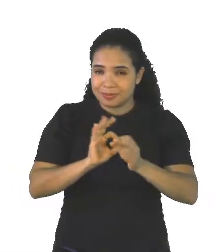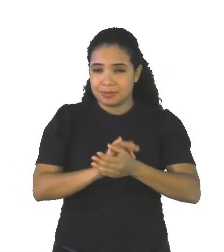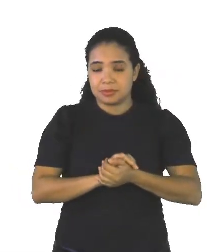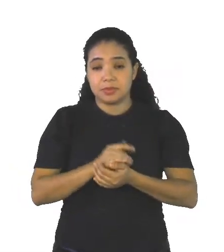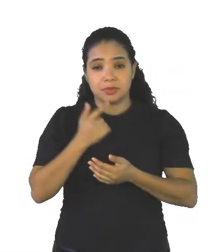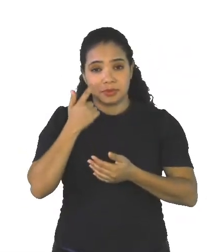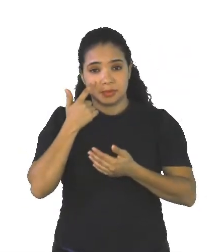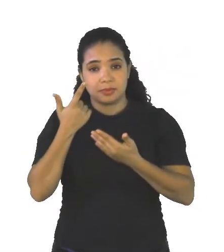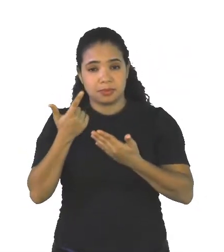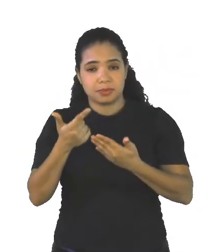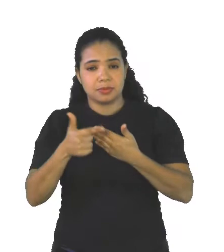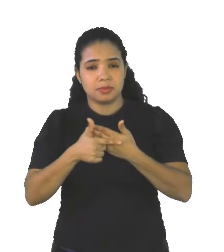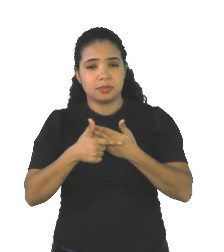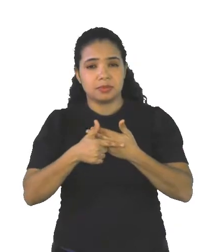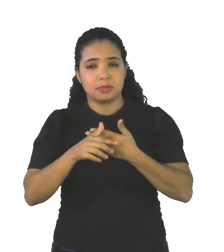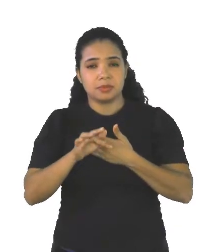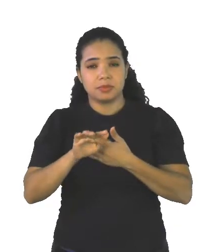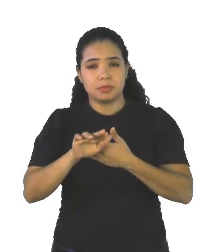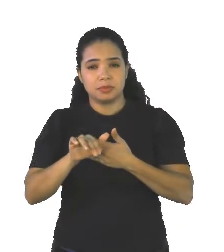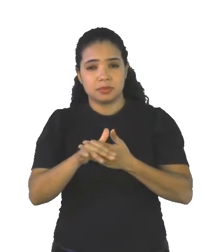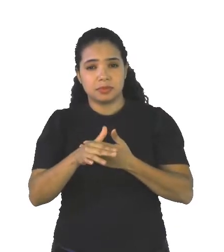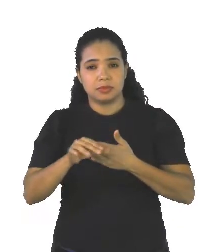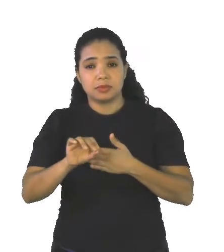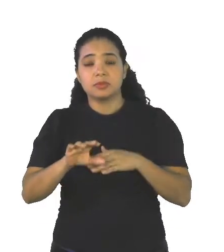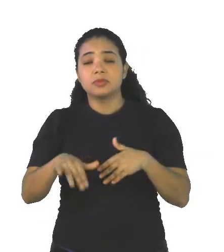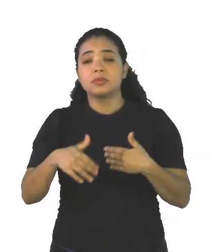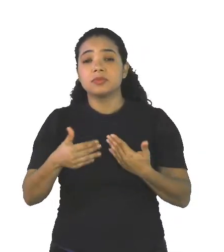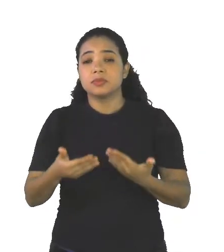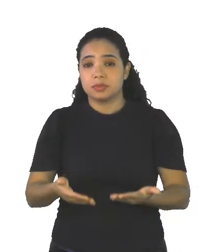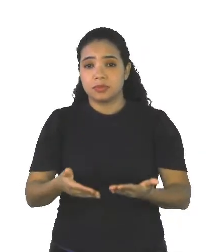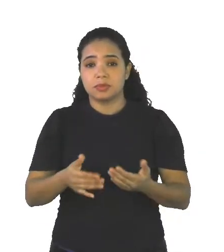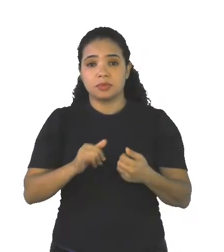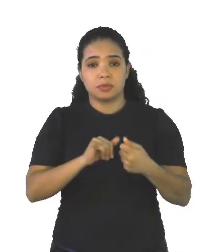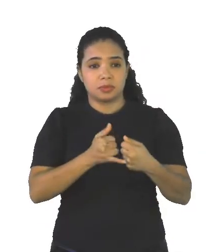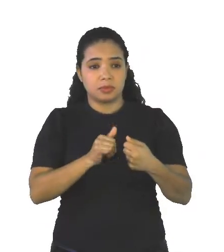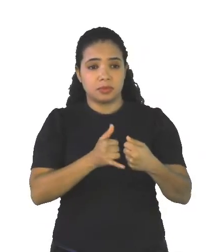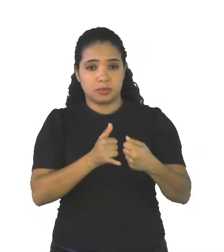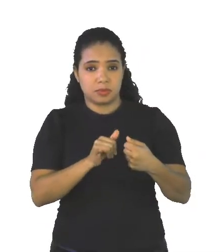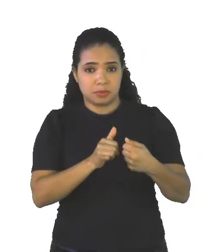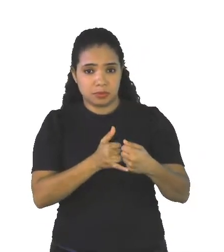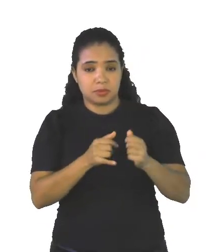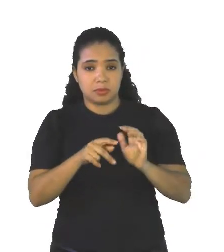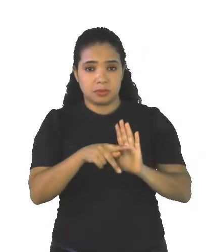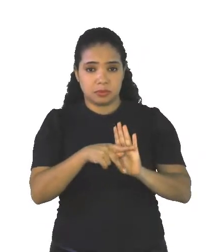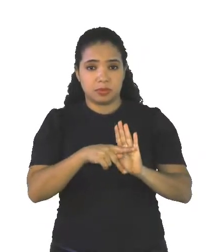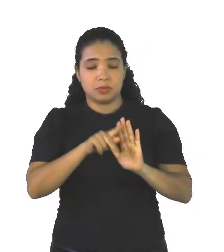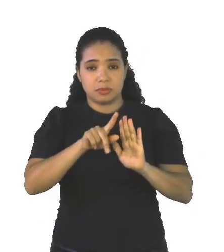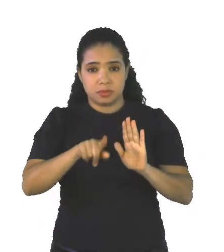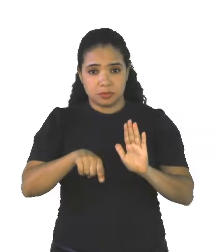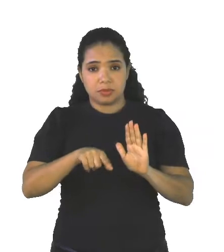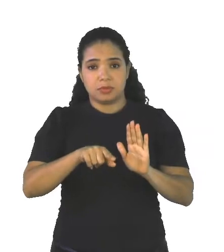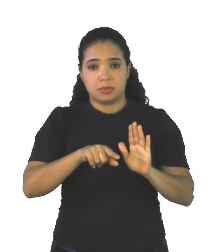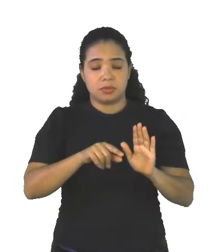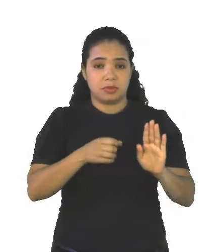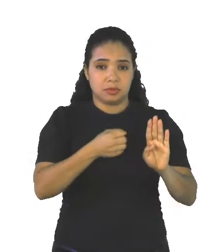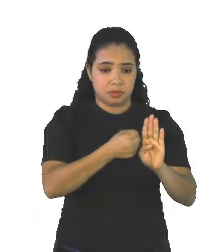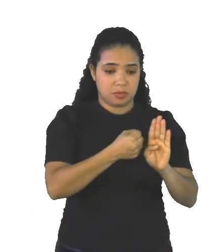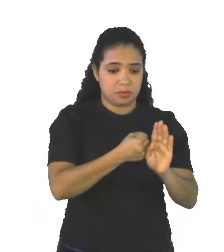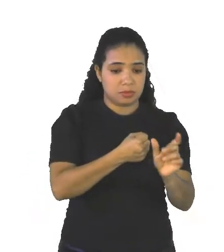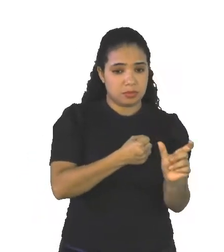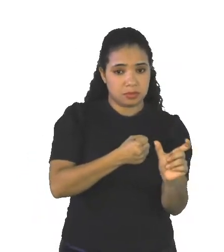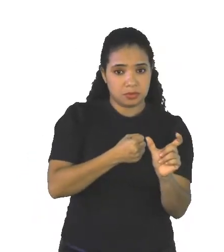função, vamos função dos adjetivos possessivos é a de justamente acompanhar o substantivo